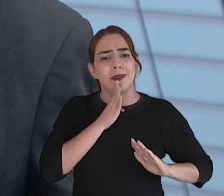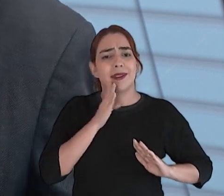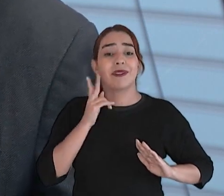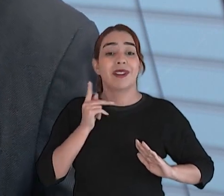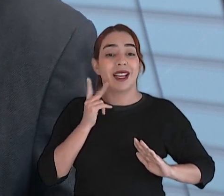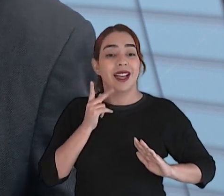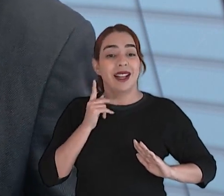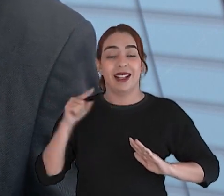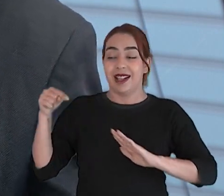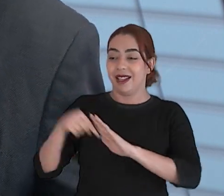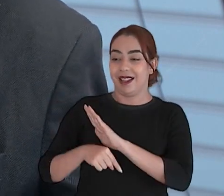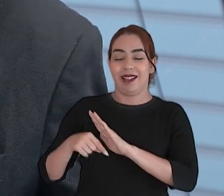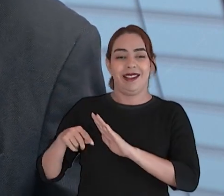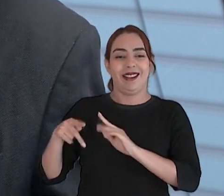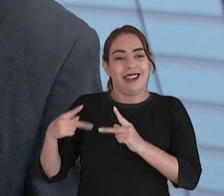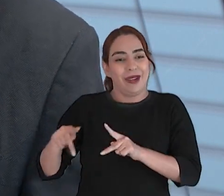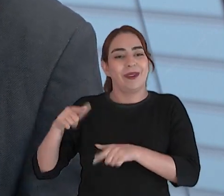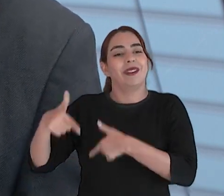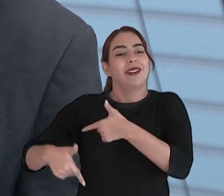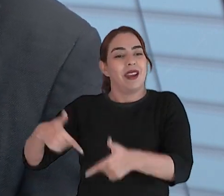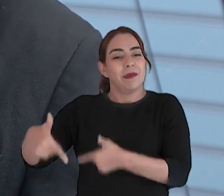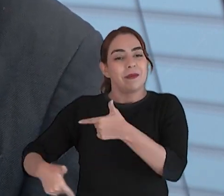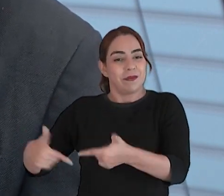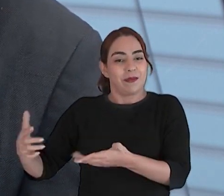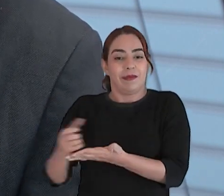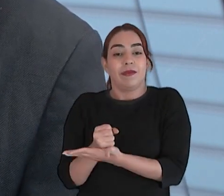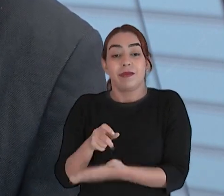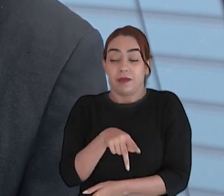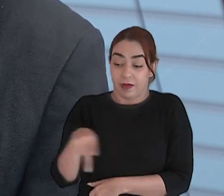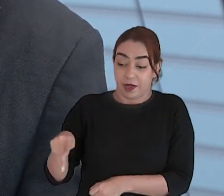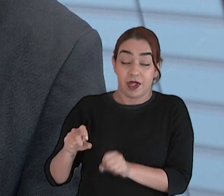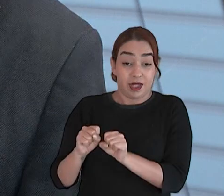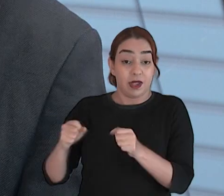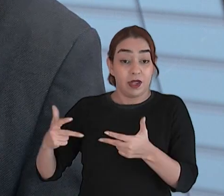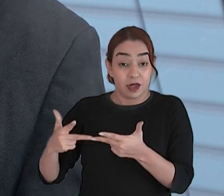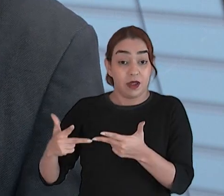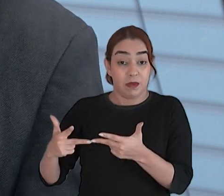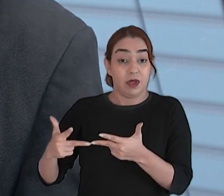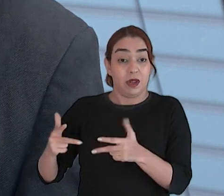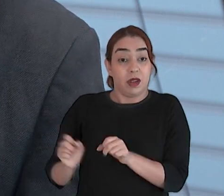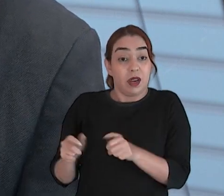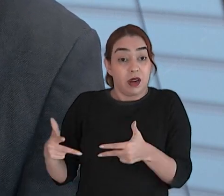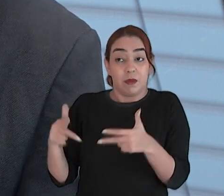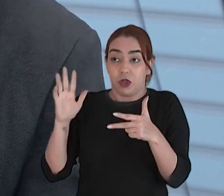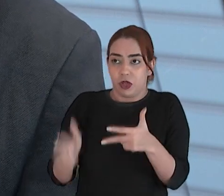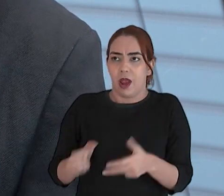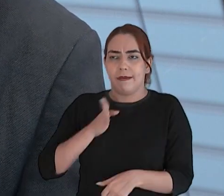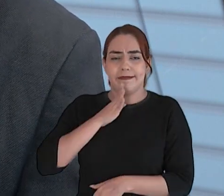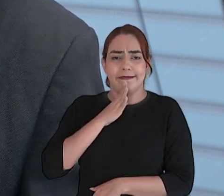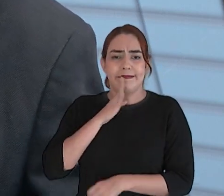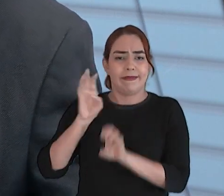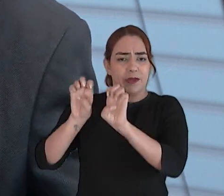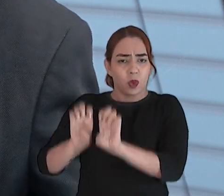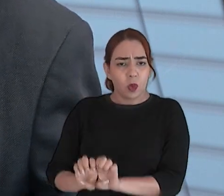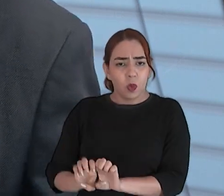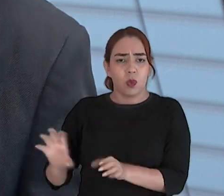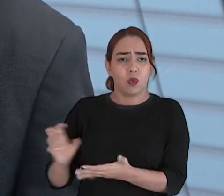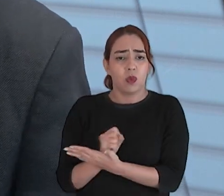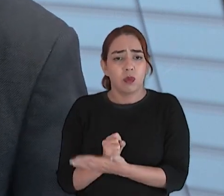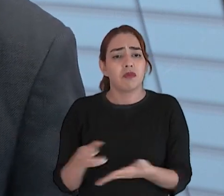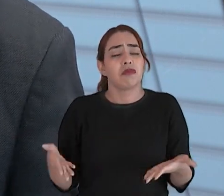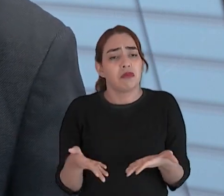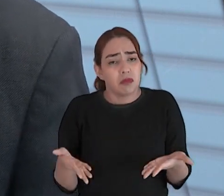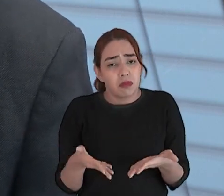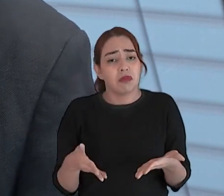Fortaleza, pelo excelente trabalho que realizou como presidente da Câmara, e está sendo um parlamentar destacado, inclusive ocupando bem a